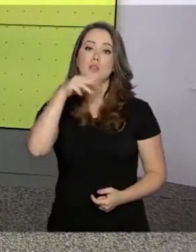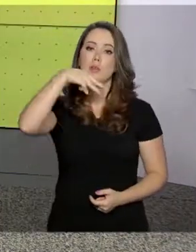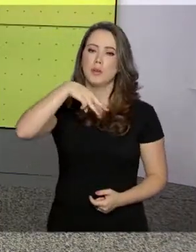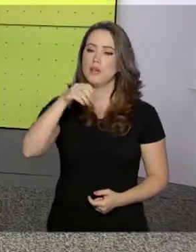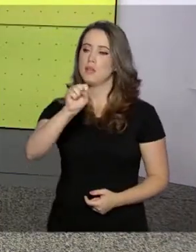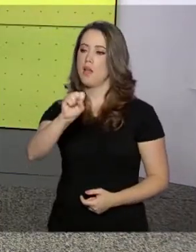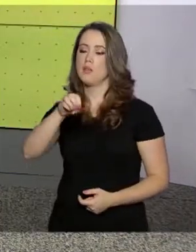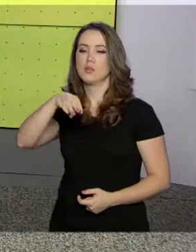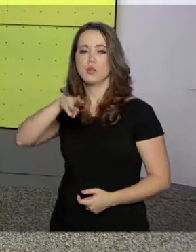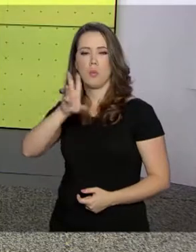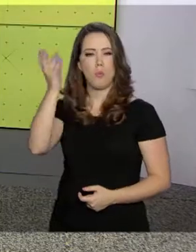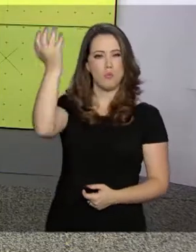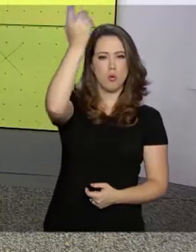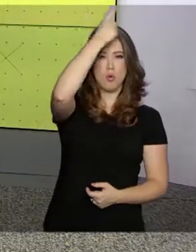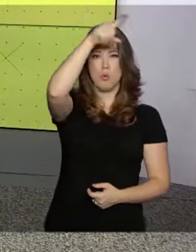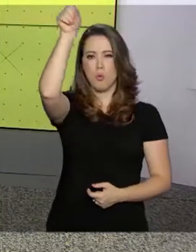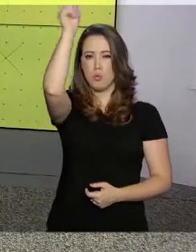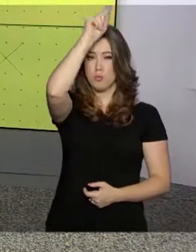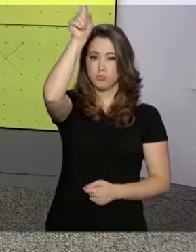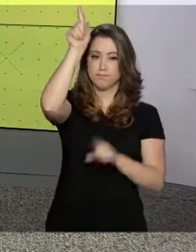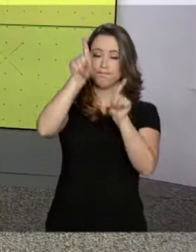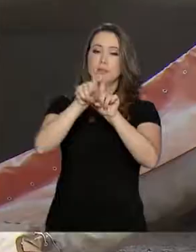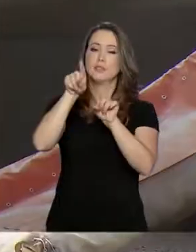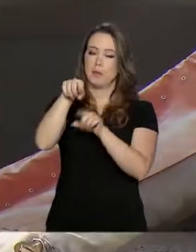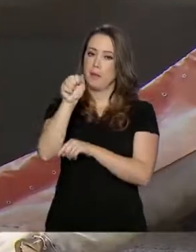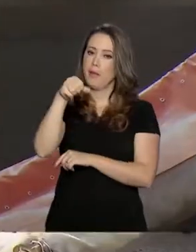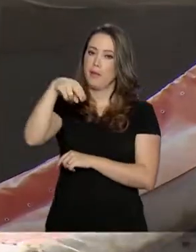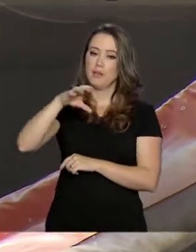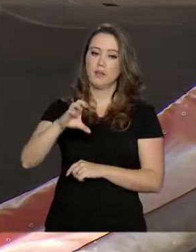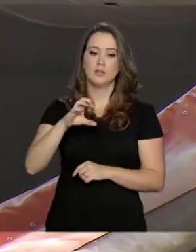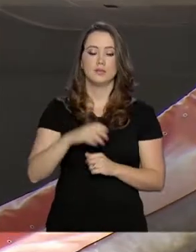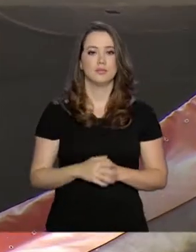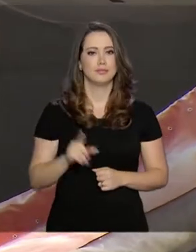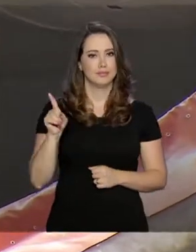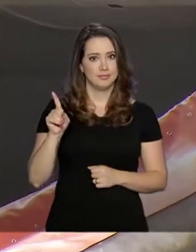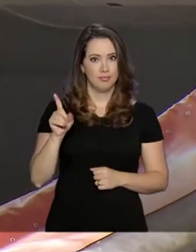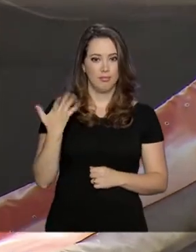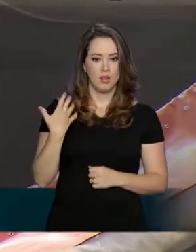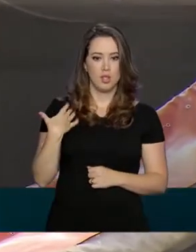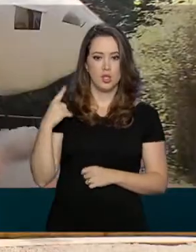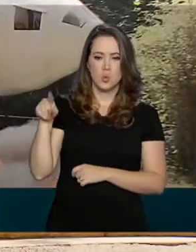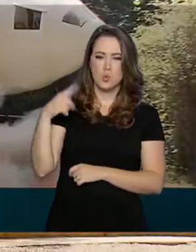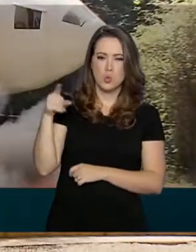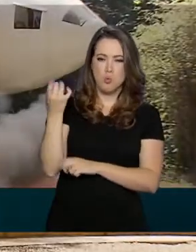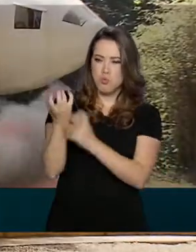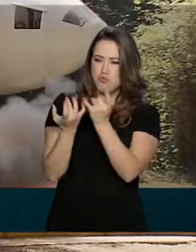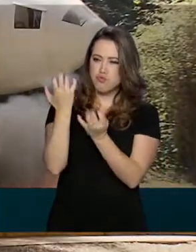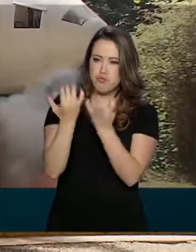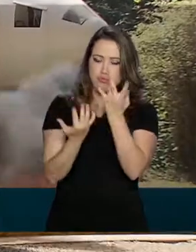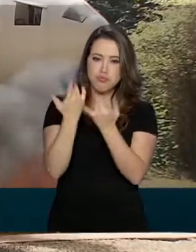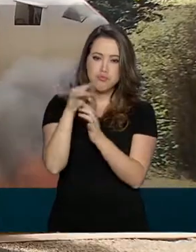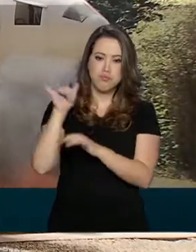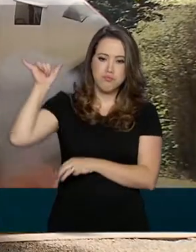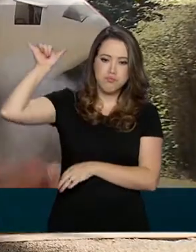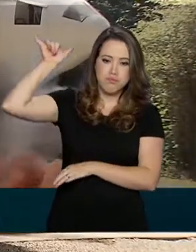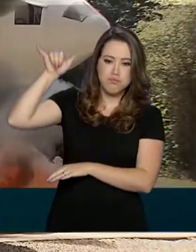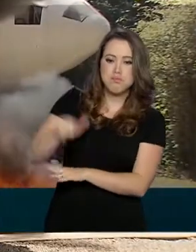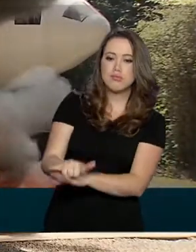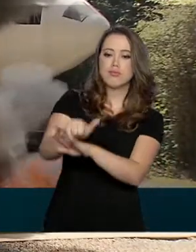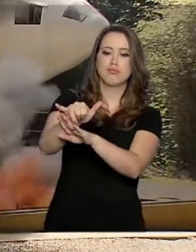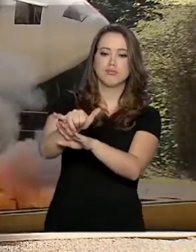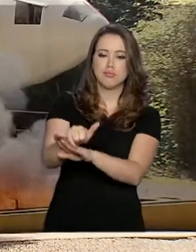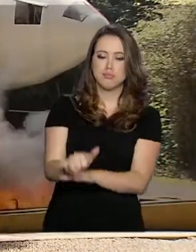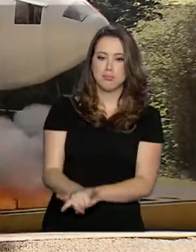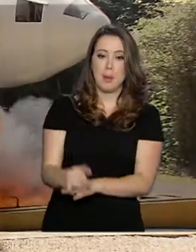Agência Nacional de Aviação Civil. A turbina pega fogo e um avião cai nos arredores do